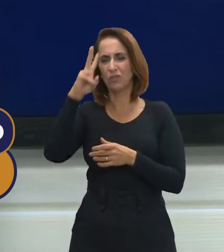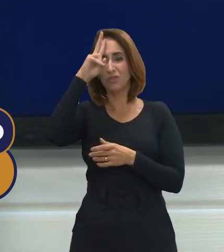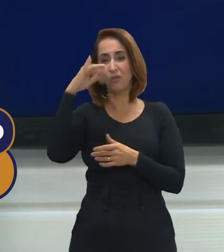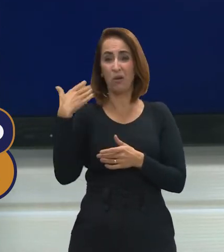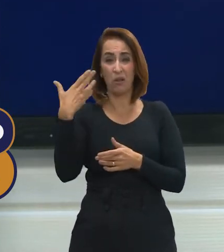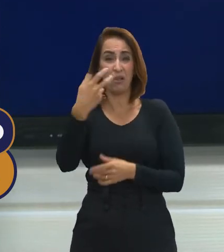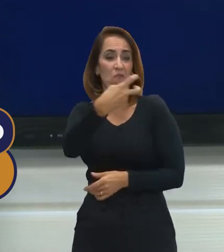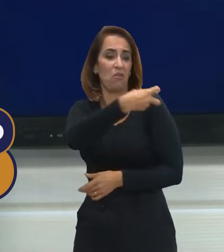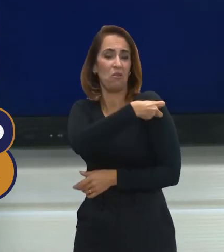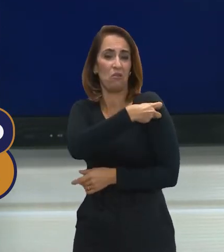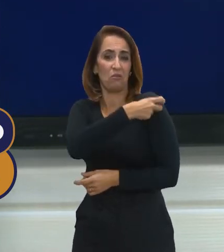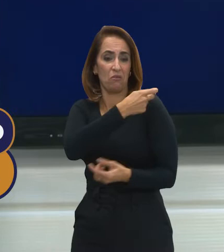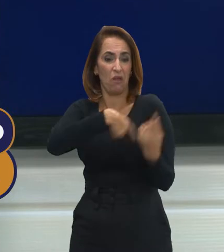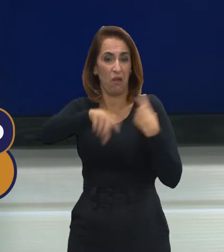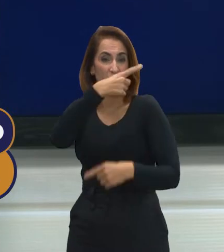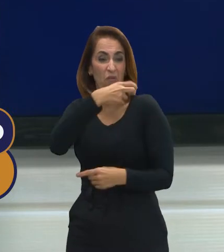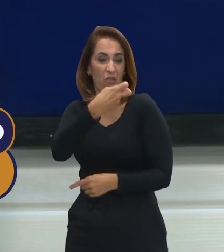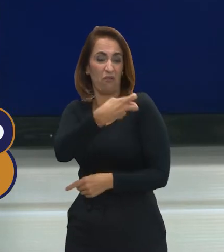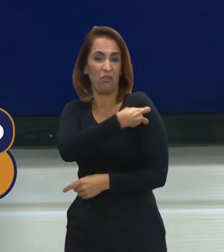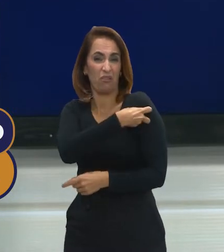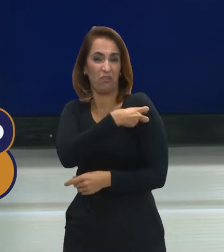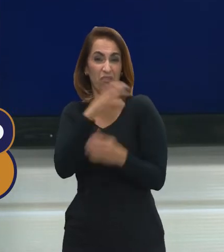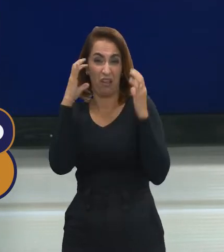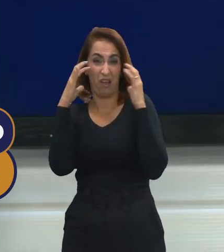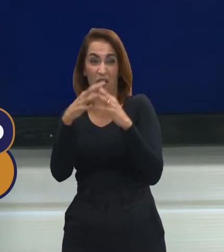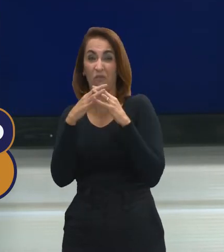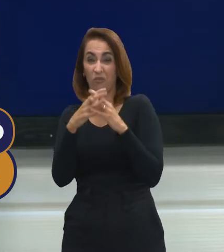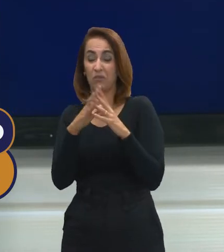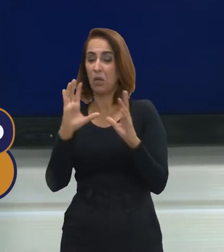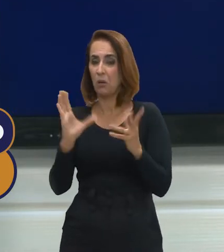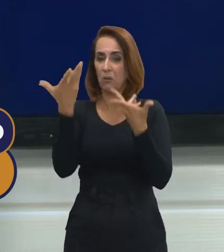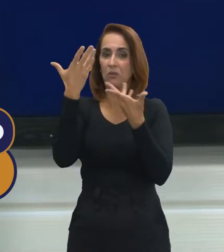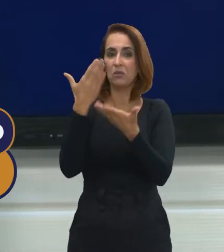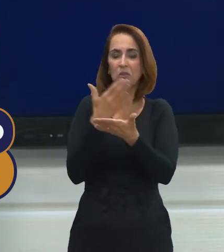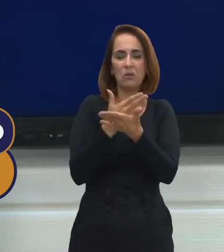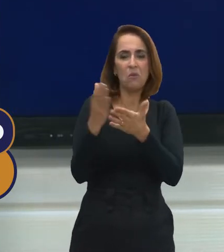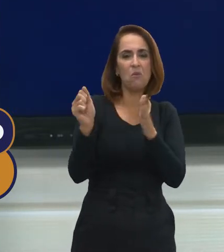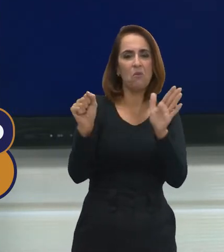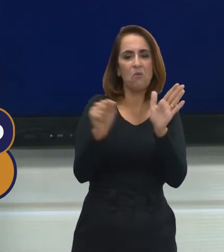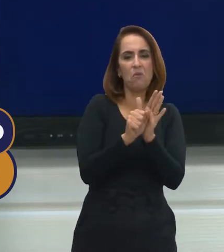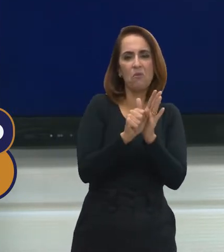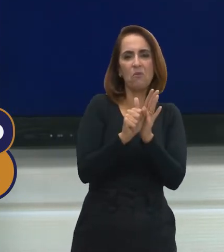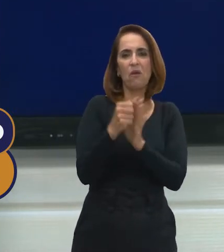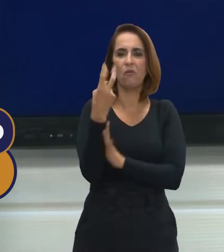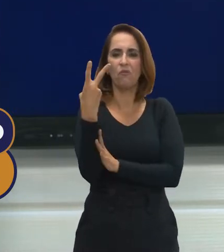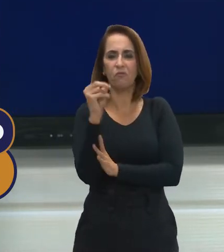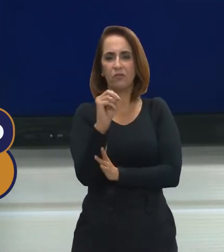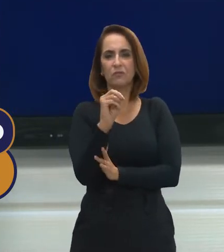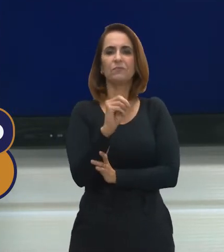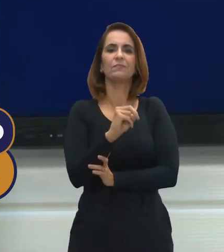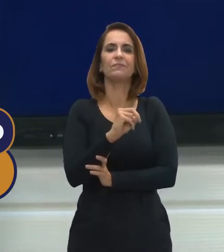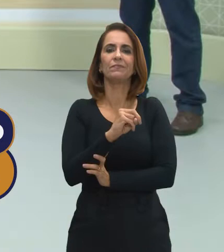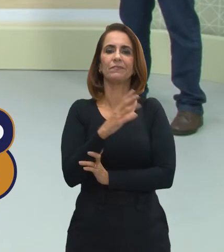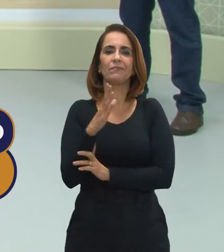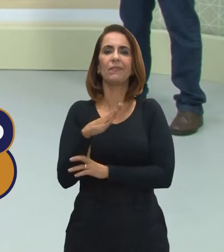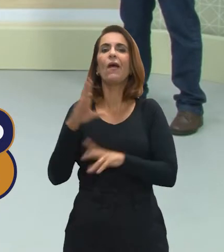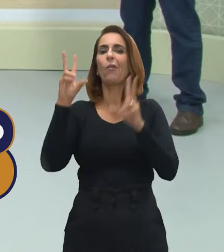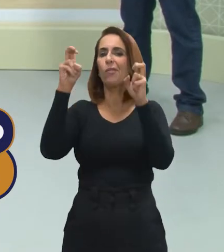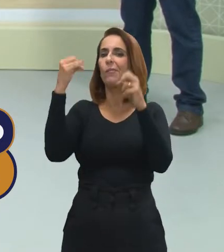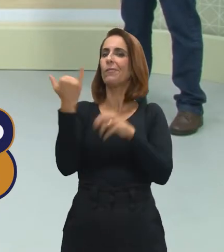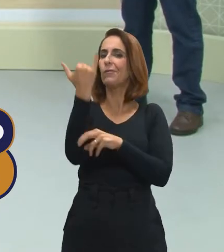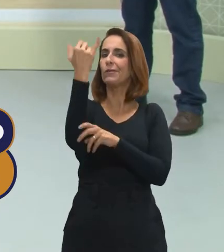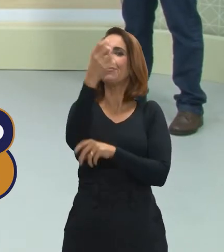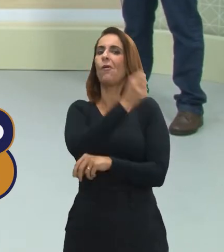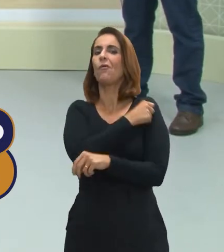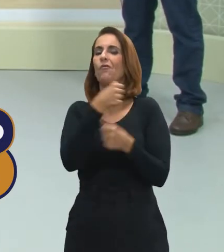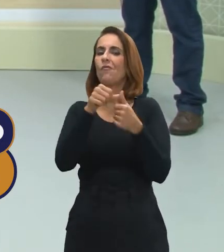histórico dessa revolta, da revolta da vacina que também aconteceu no início do século XX. Um tema importante para o aluno